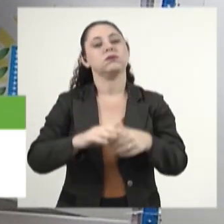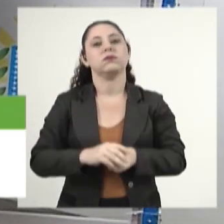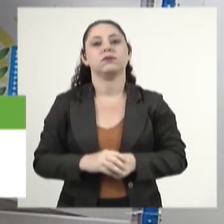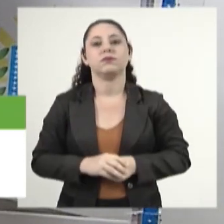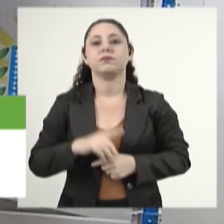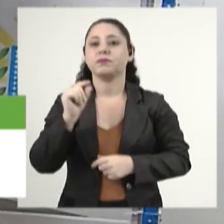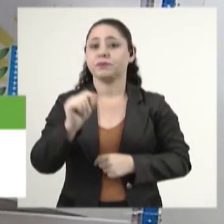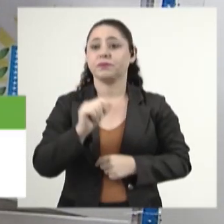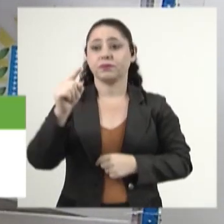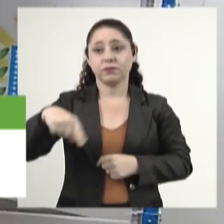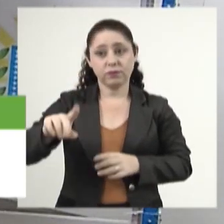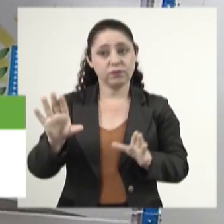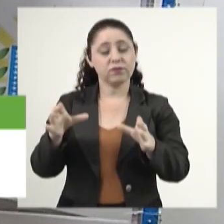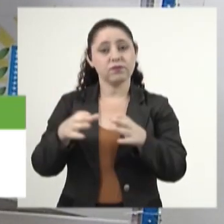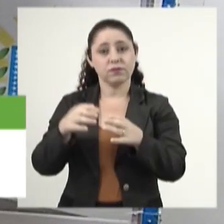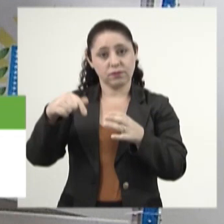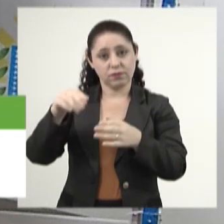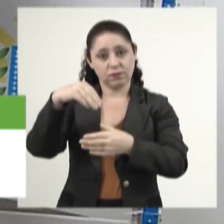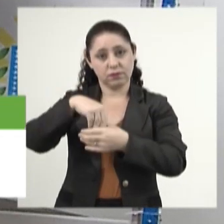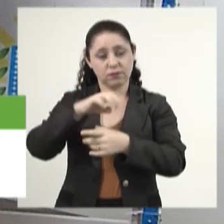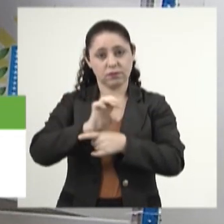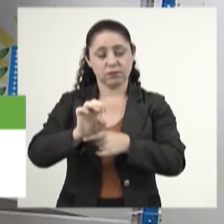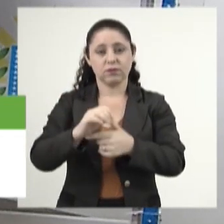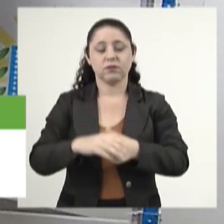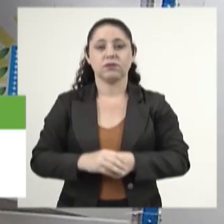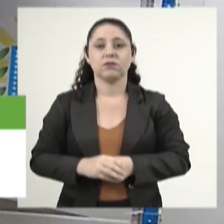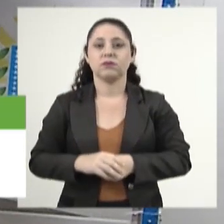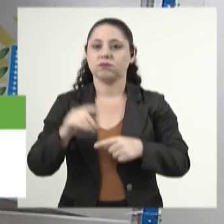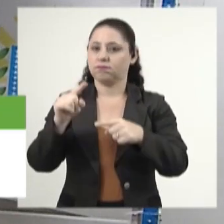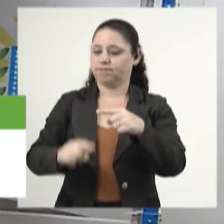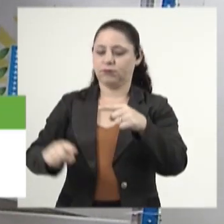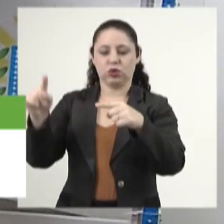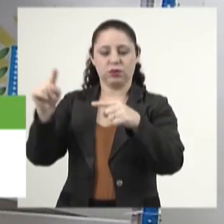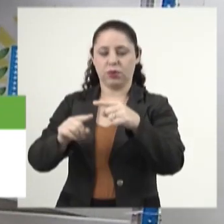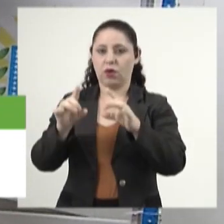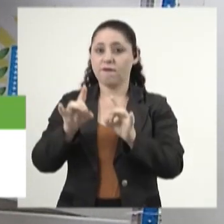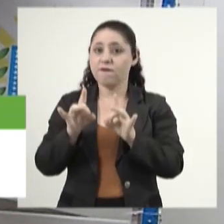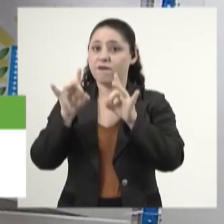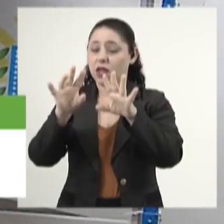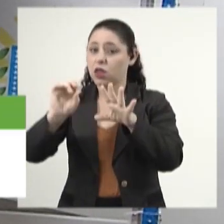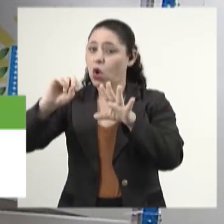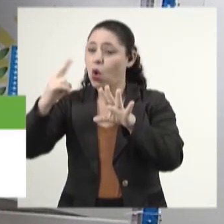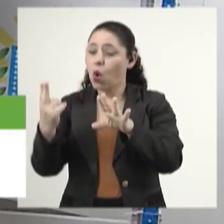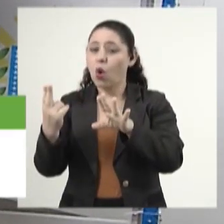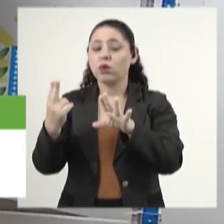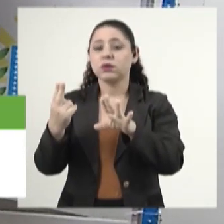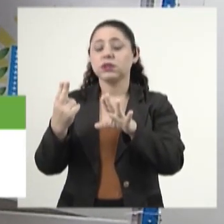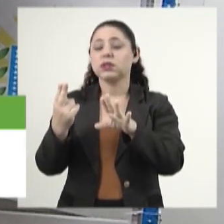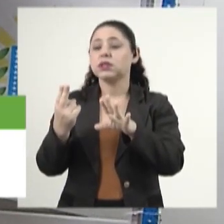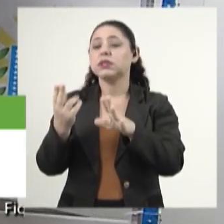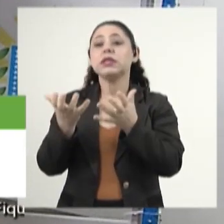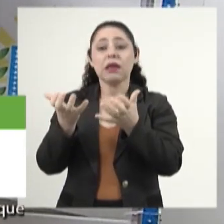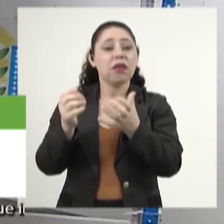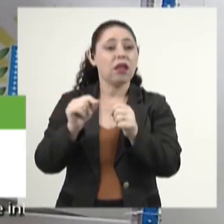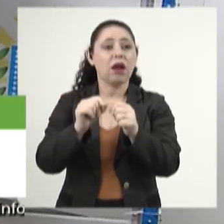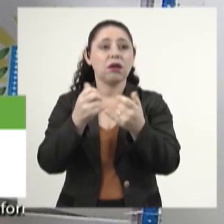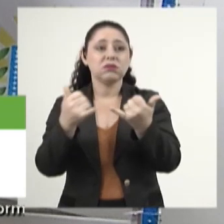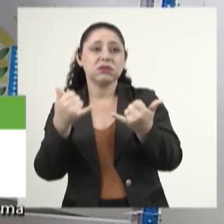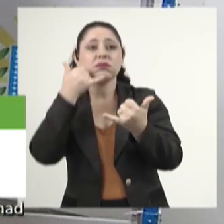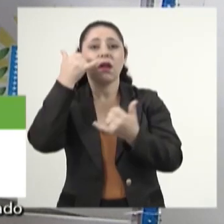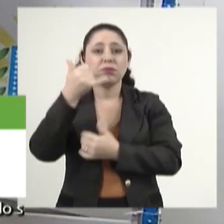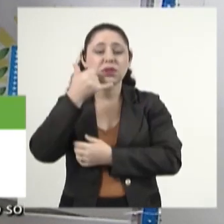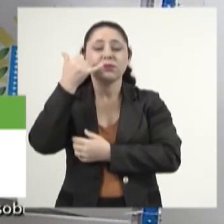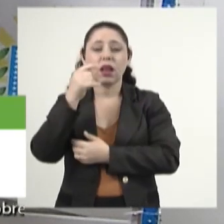de telemarketing aqui no nosso estado. Então, fica proibida a venda ou a oferta de produtos e serviços por meio dessa